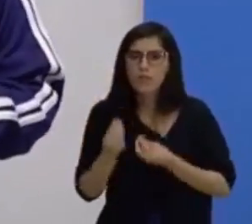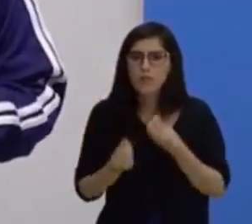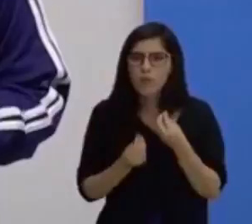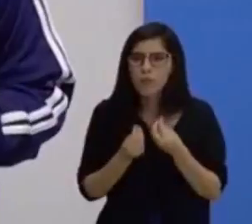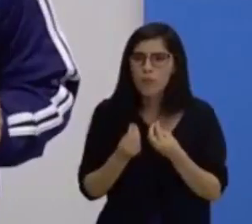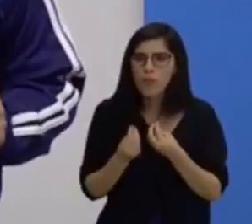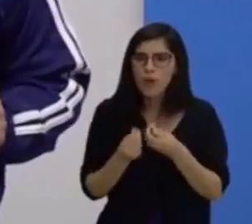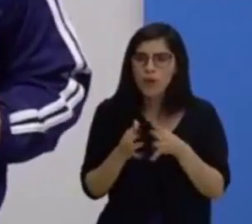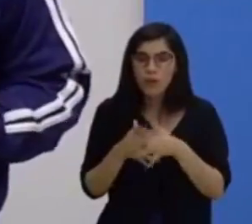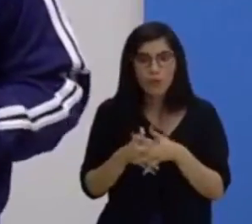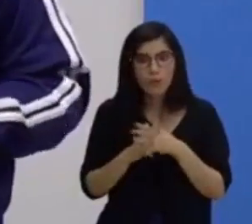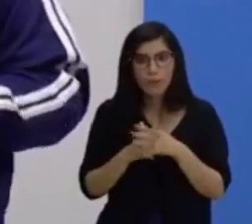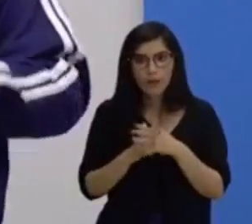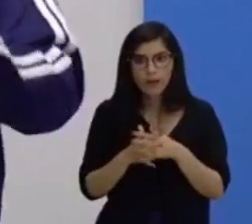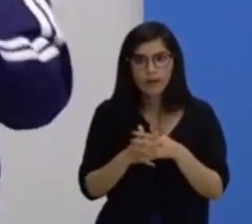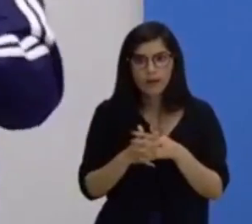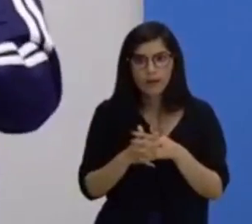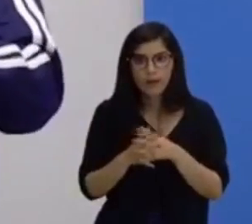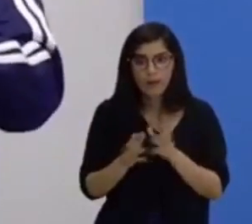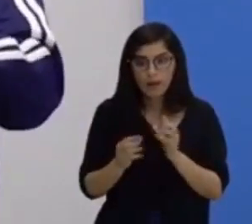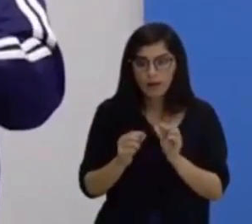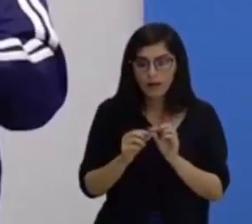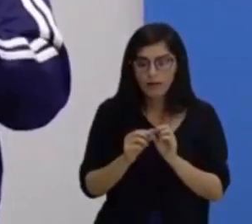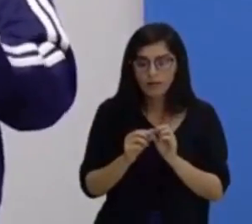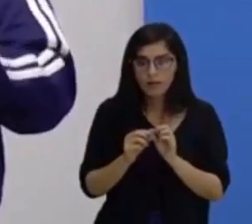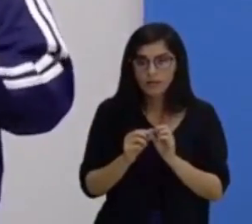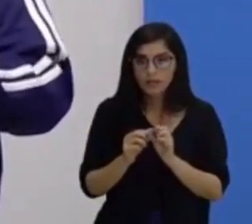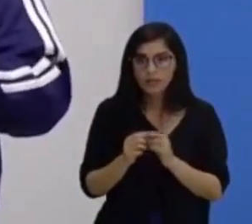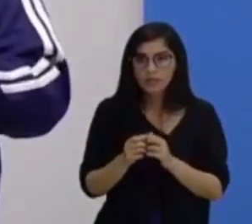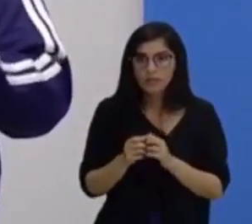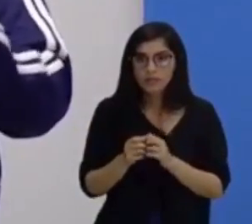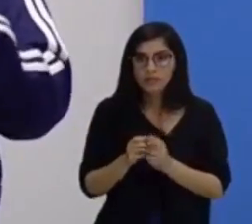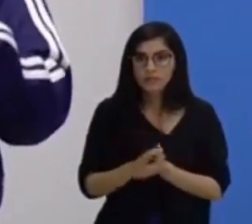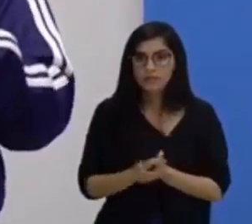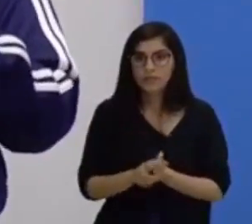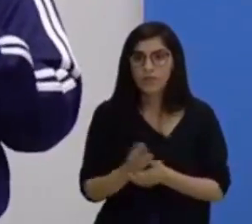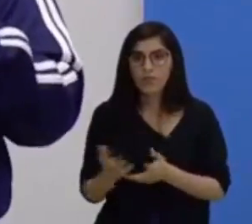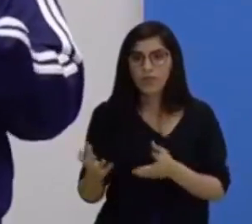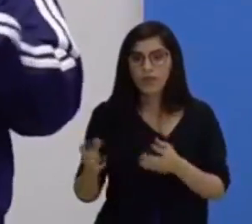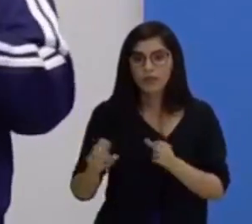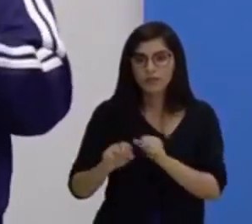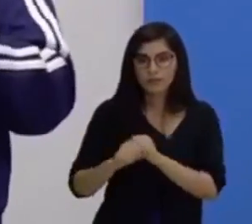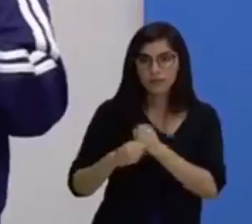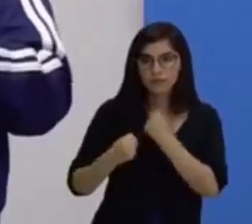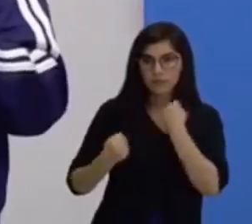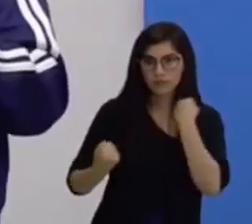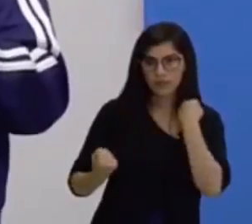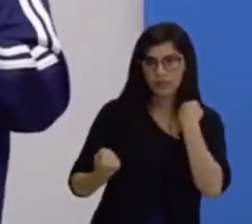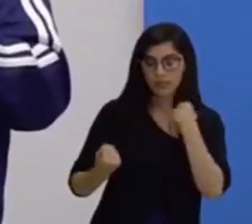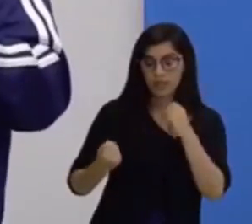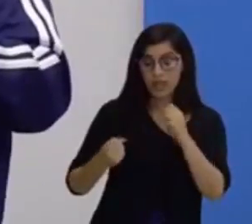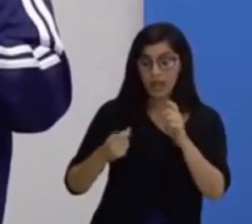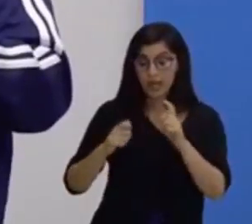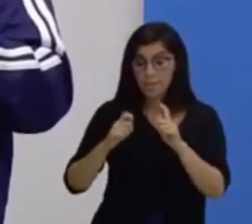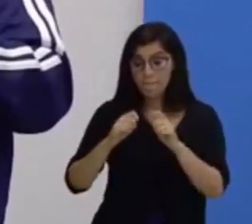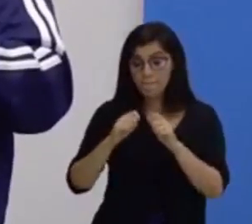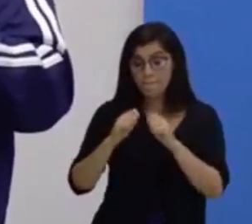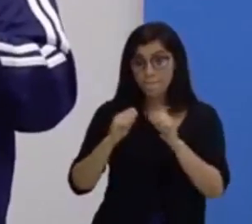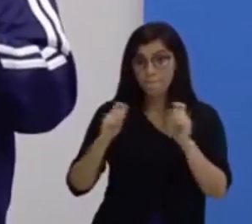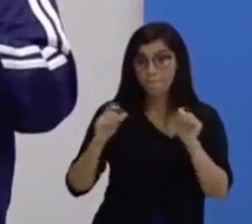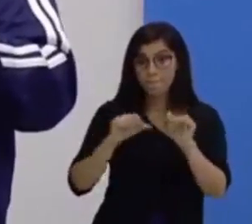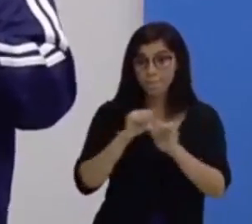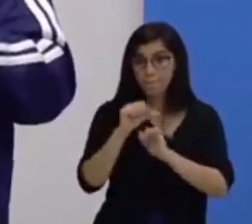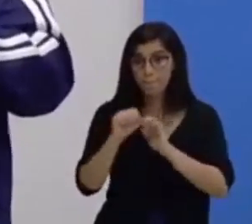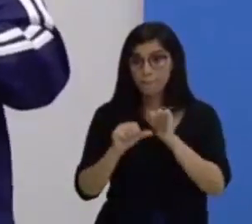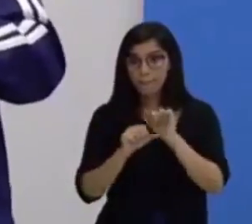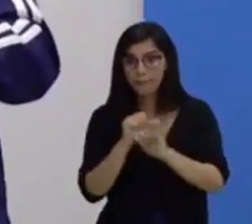flexibilidade é considerada por muitos autores, muitos mesmo, como uma capacidade mista. Mista,